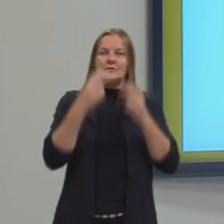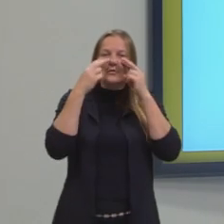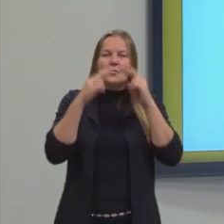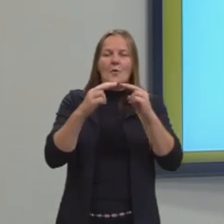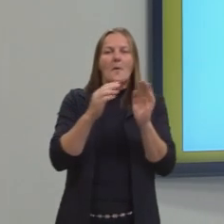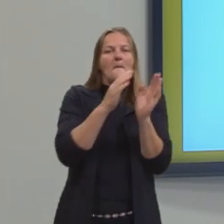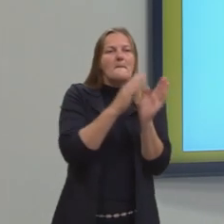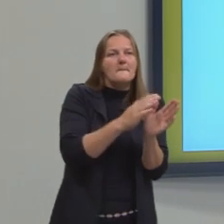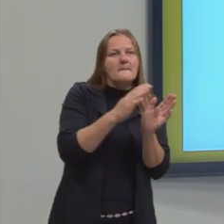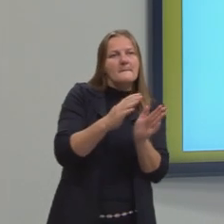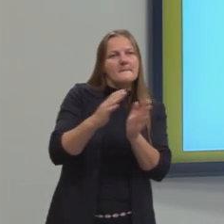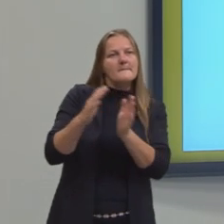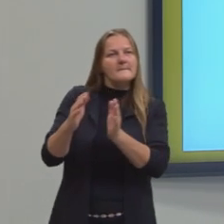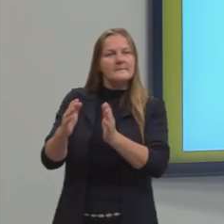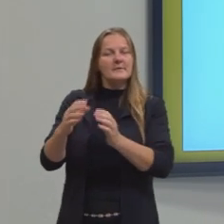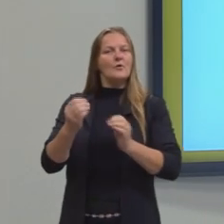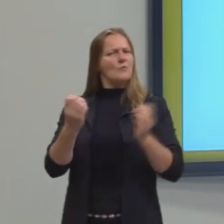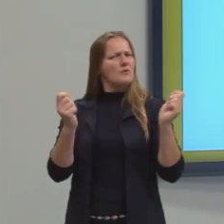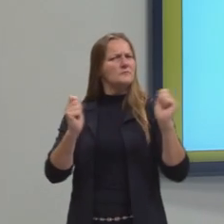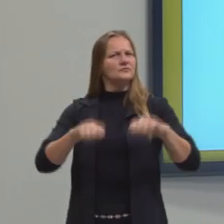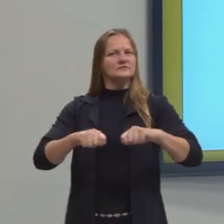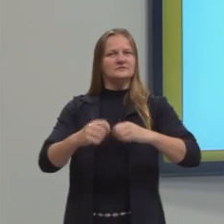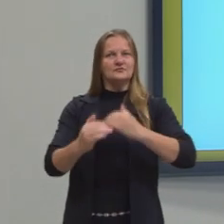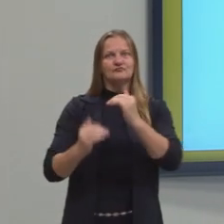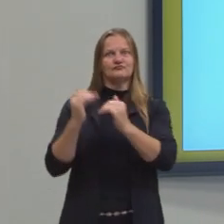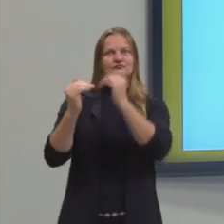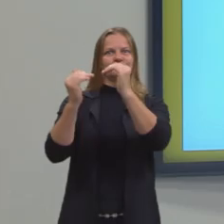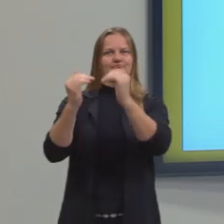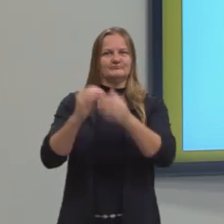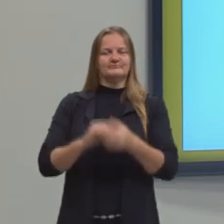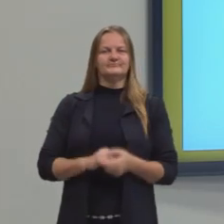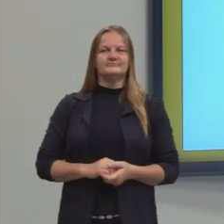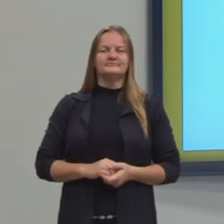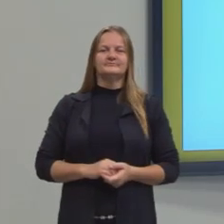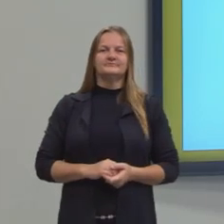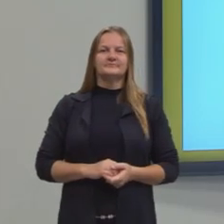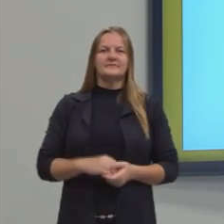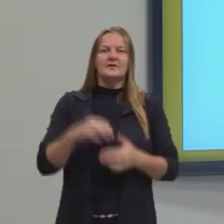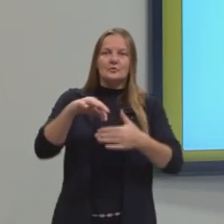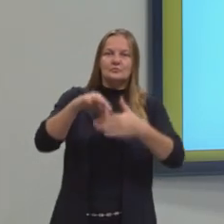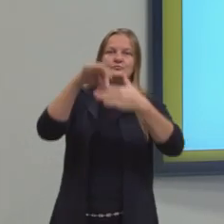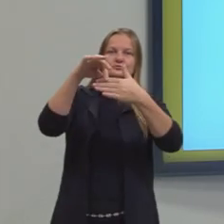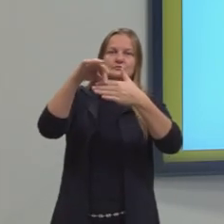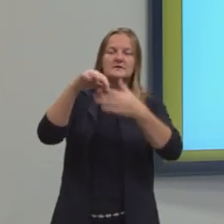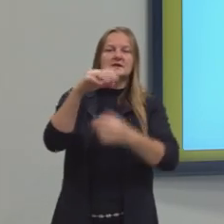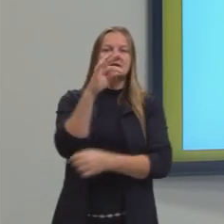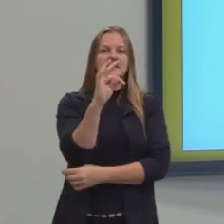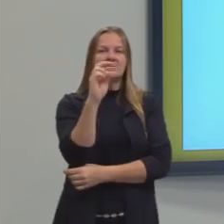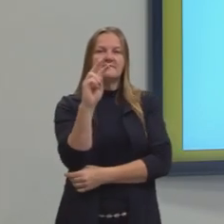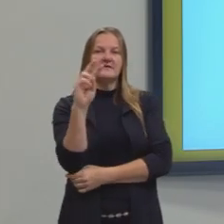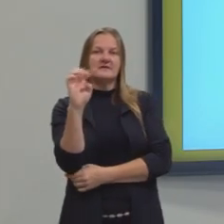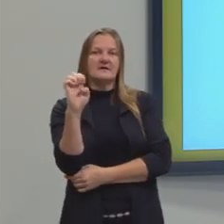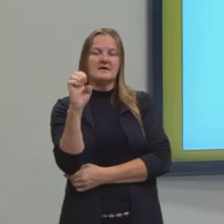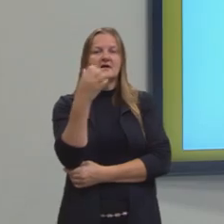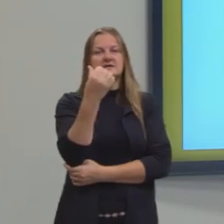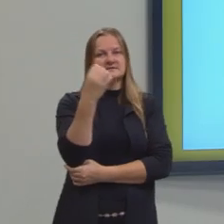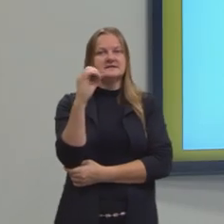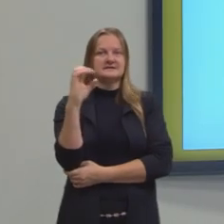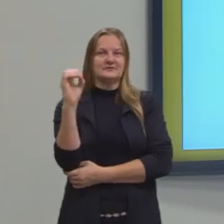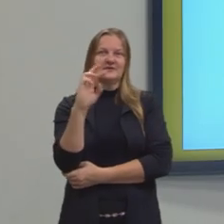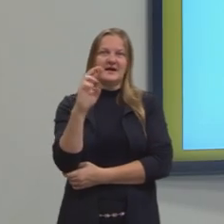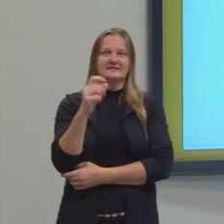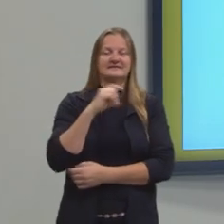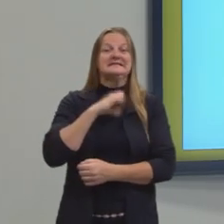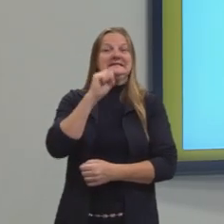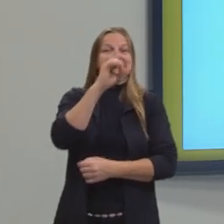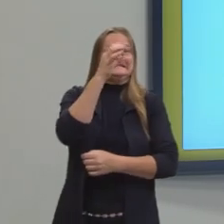a passo, quais são essas possibilidades. Então, aqui, eu destaquei T, V e E, R 600,00, porque as três